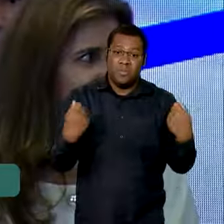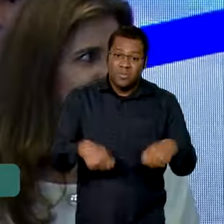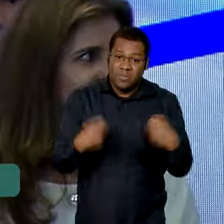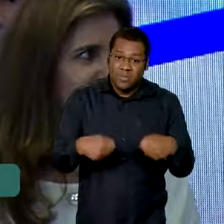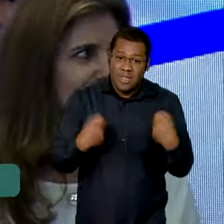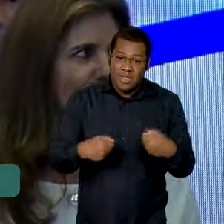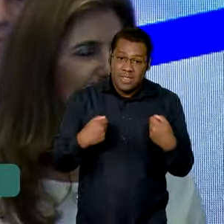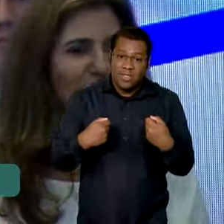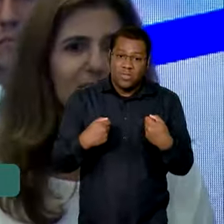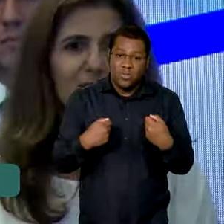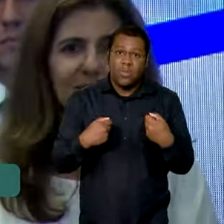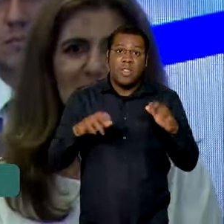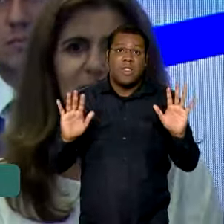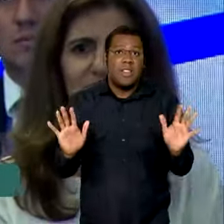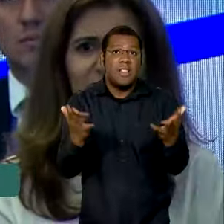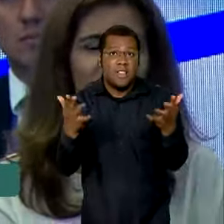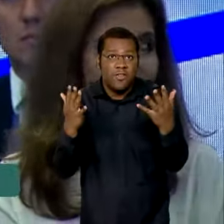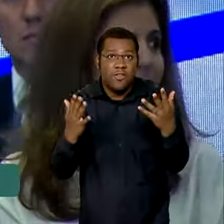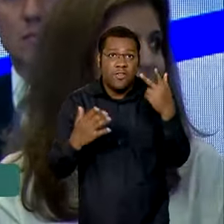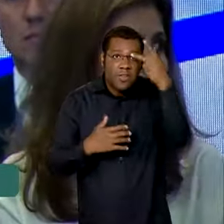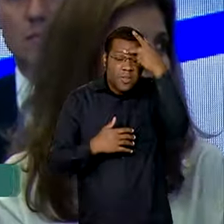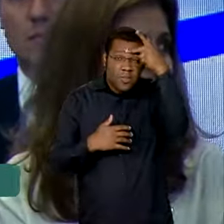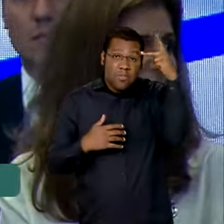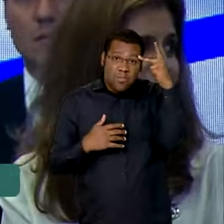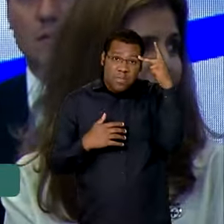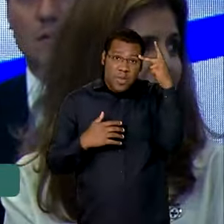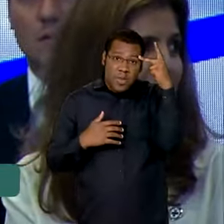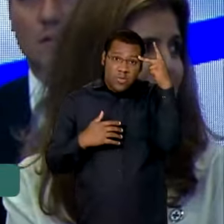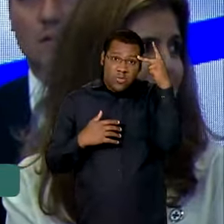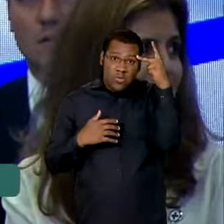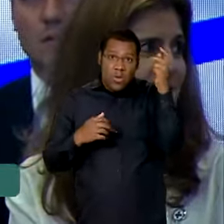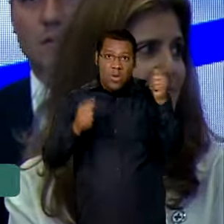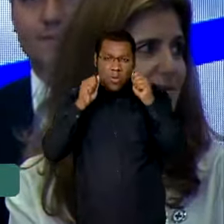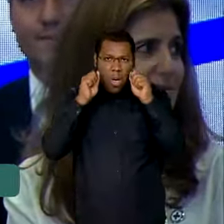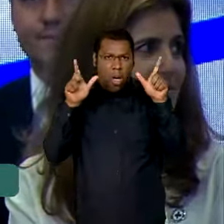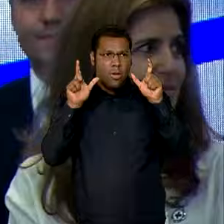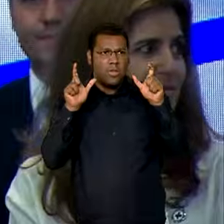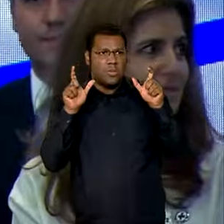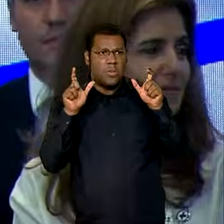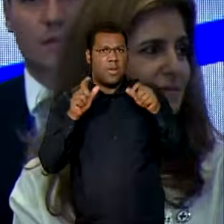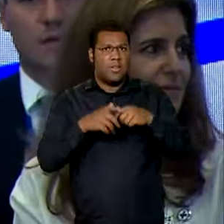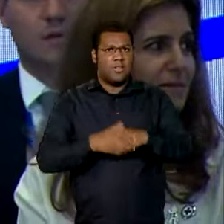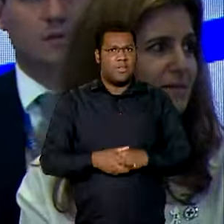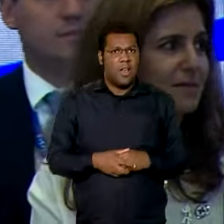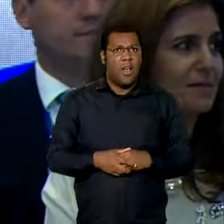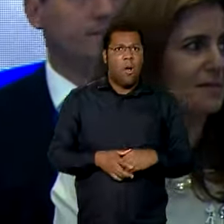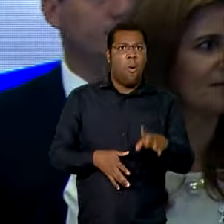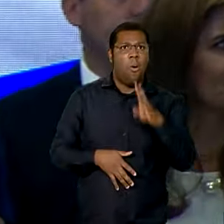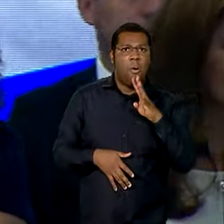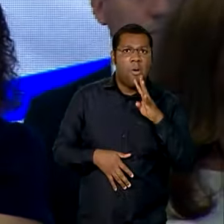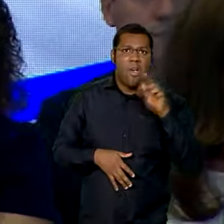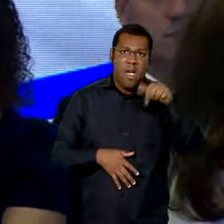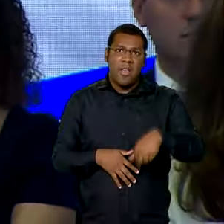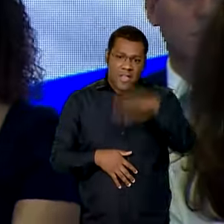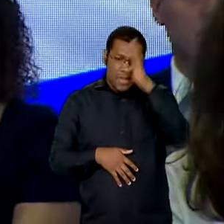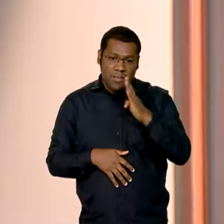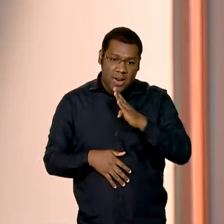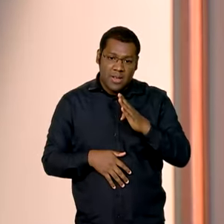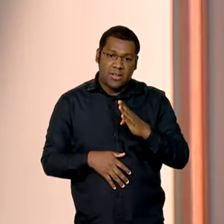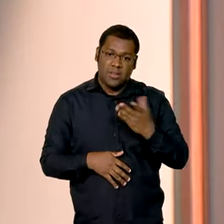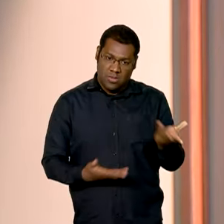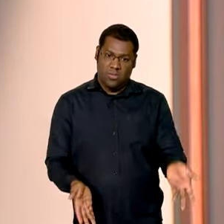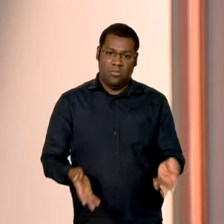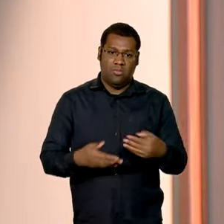despertar na cabeça das pessoas a necessidade econômica e a ideia dele ficar conhecendo o seu país, ele não vai.